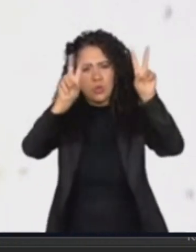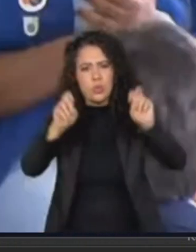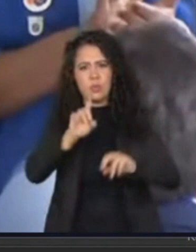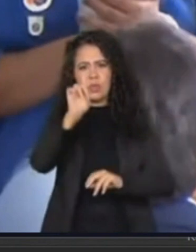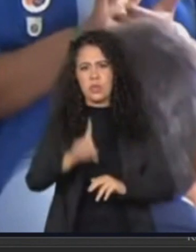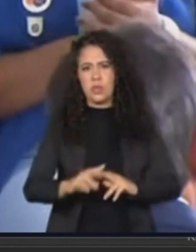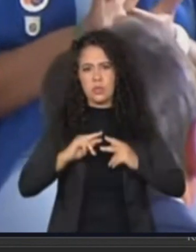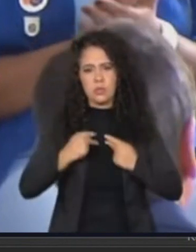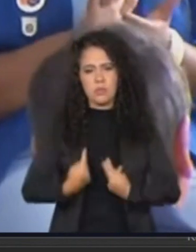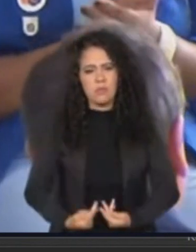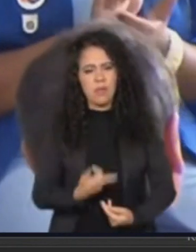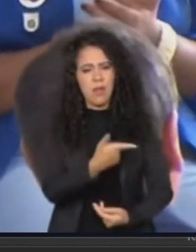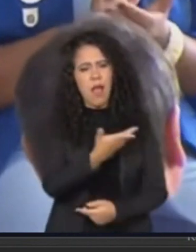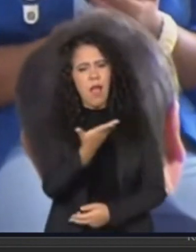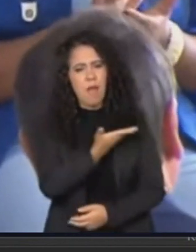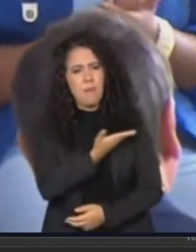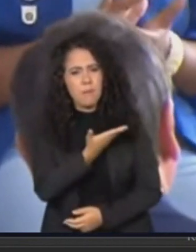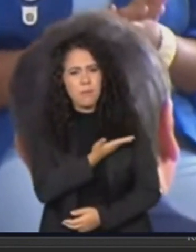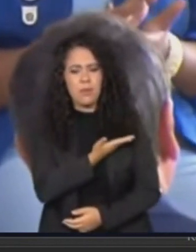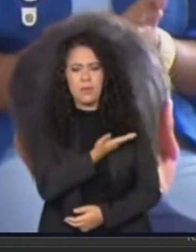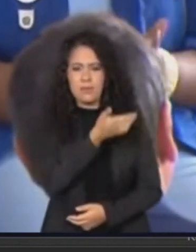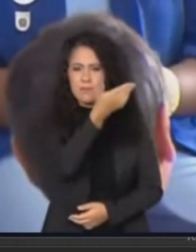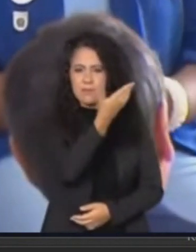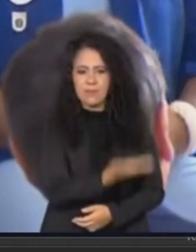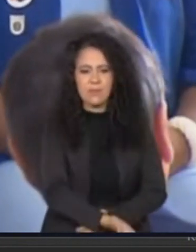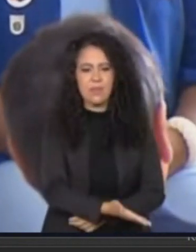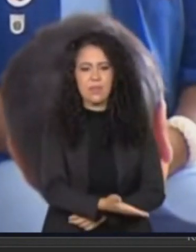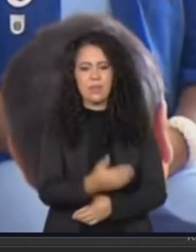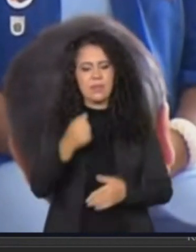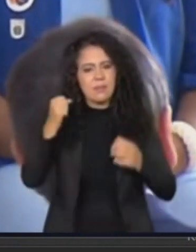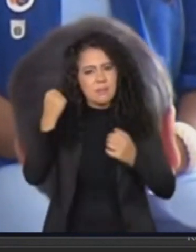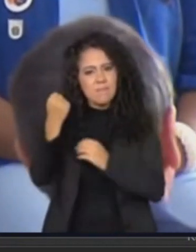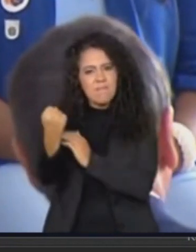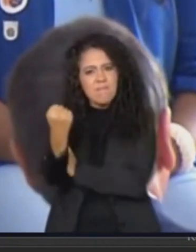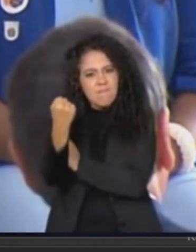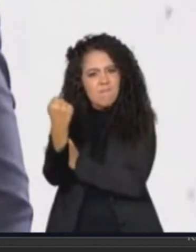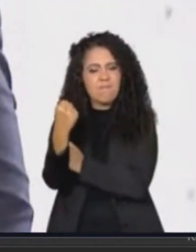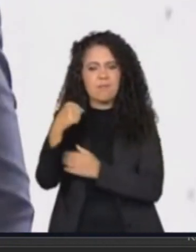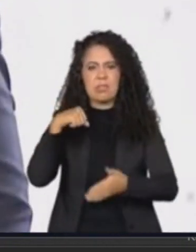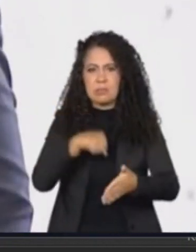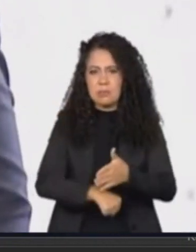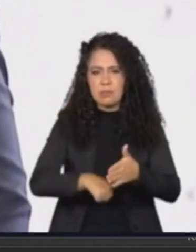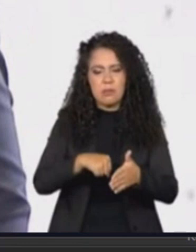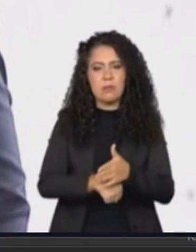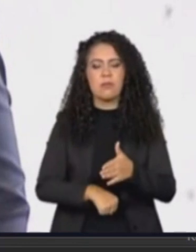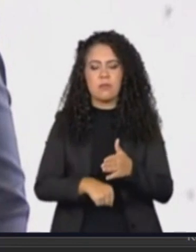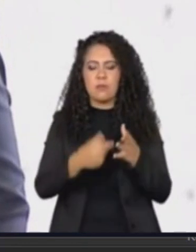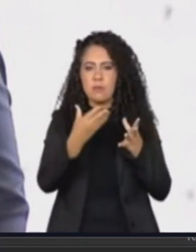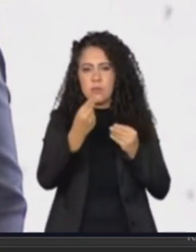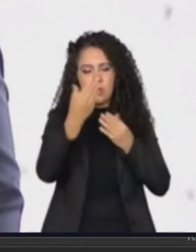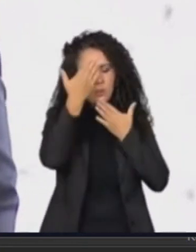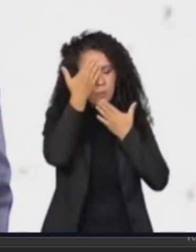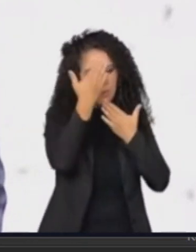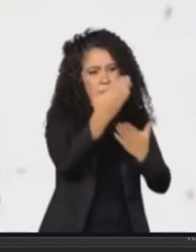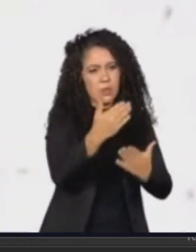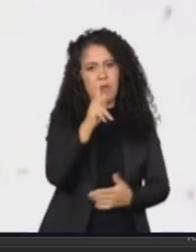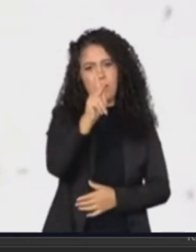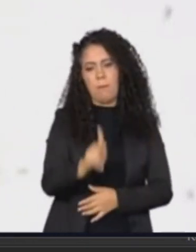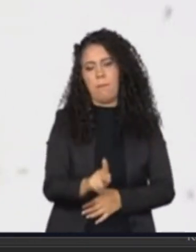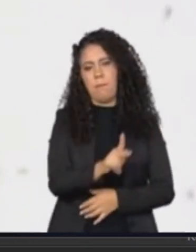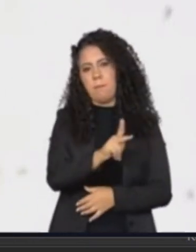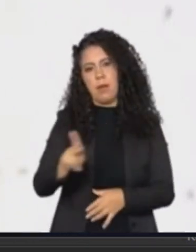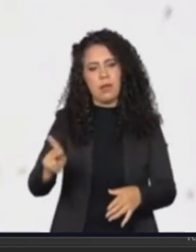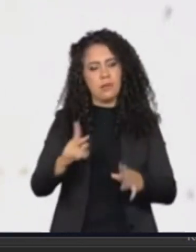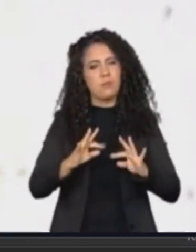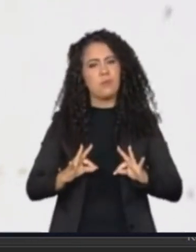esse amigo, esse homem santo, esse guerreiro das boas causas. Obrigado, padre, por tudo, por